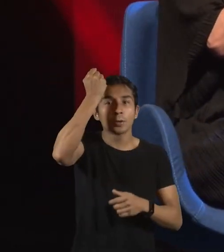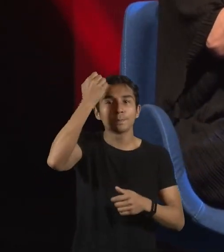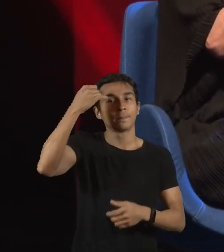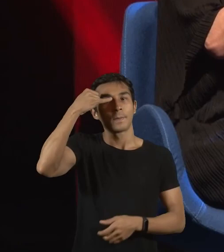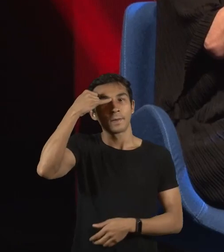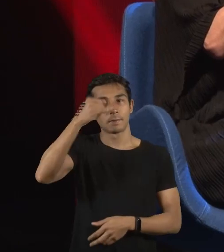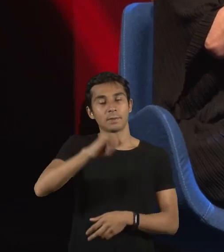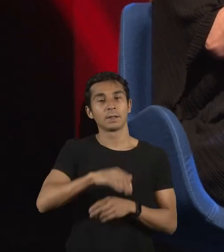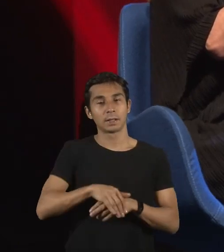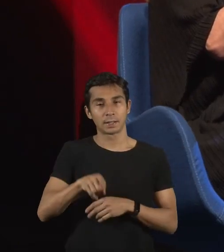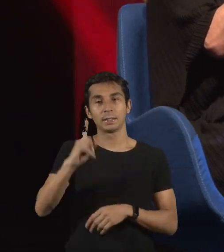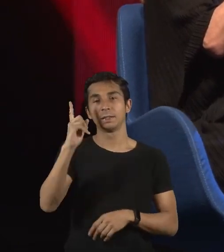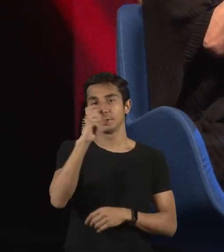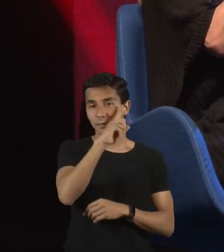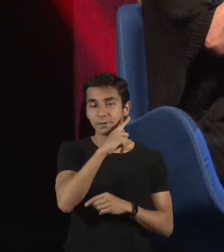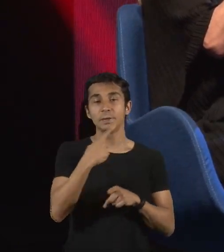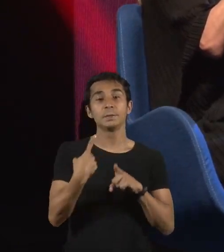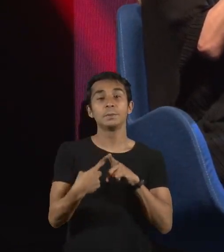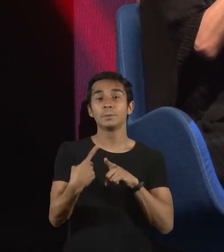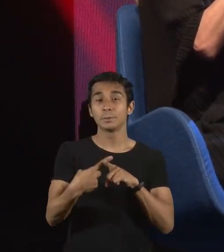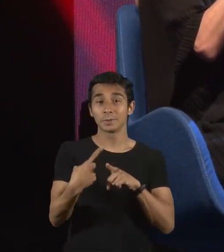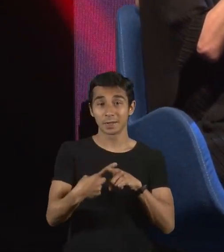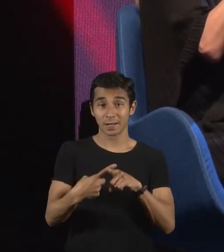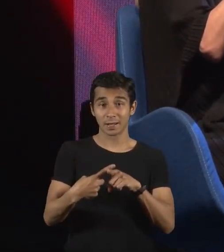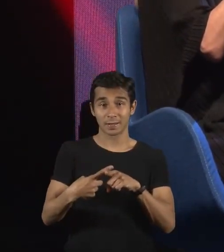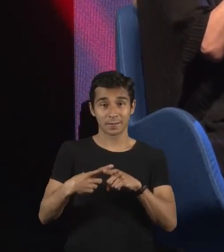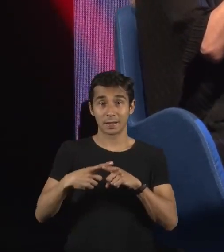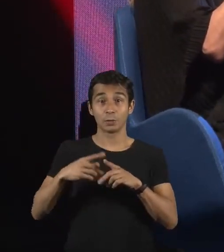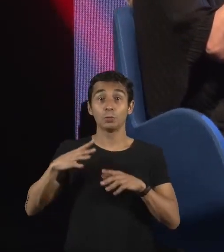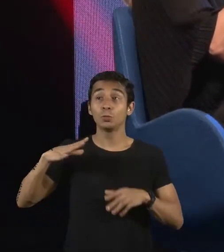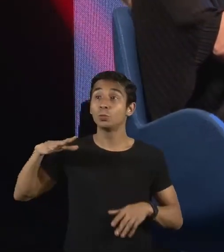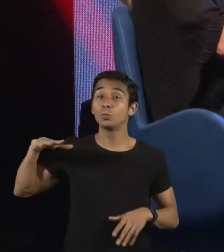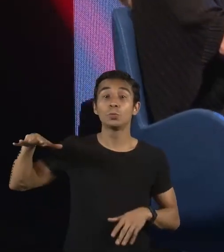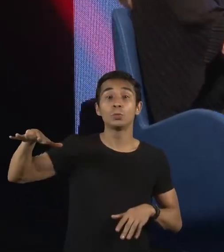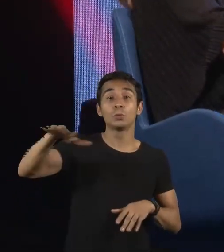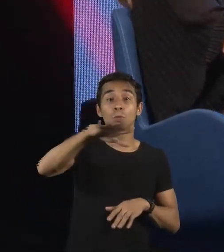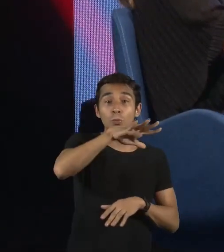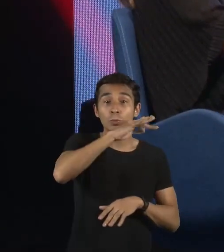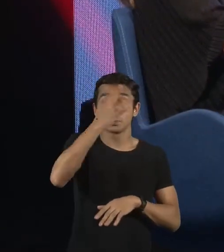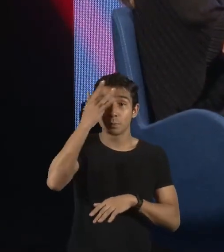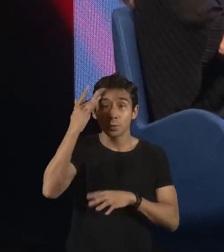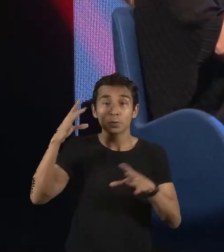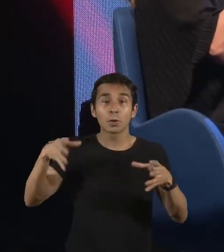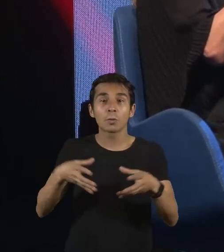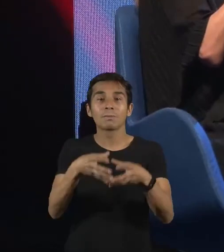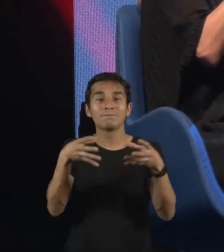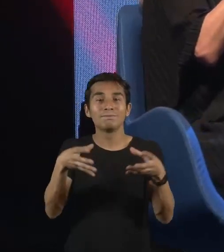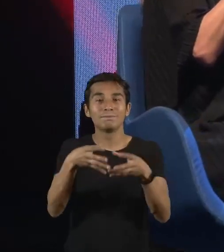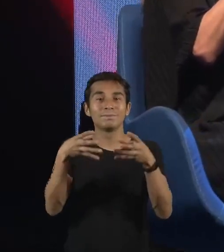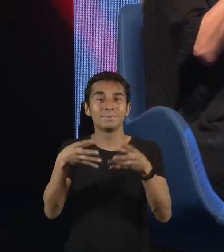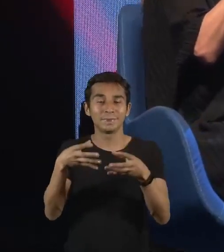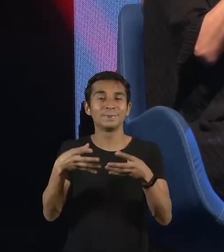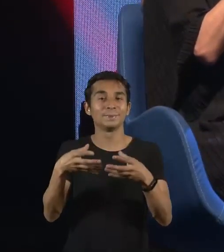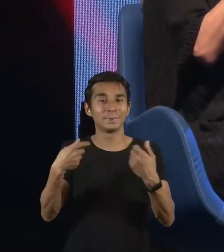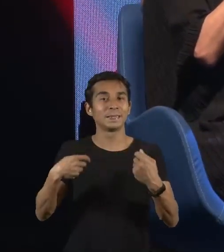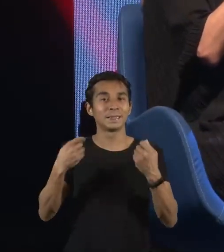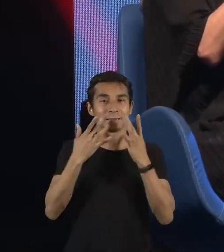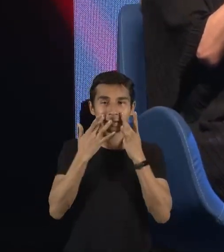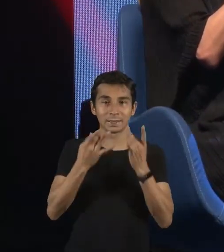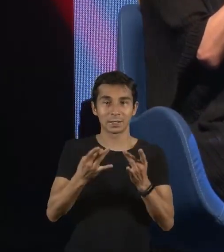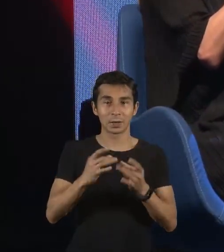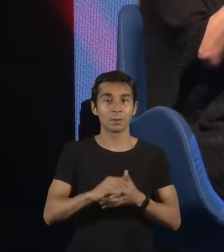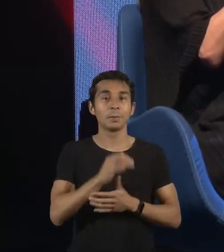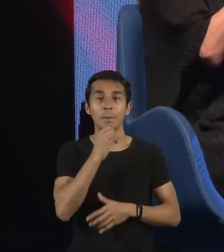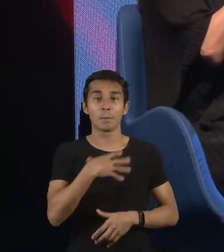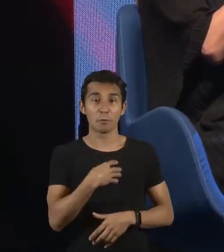muito difícil, porque não é só a gente, mas são todas as pessoas que estão ao nosso entorno, então o que acontece é que o meu filho ganha